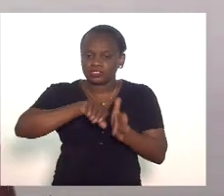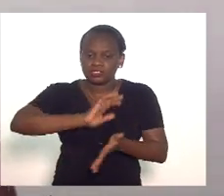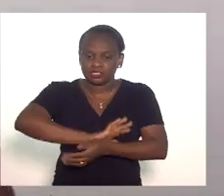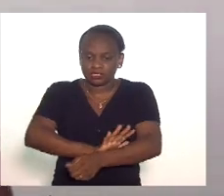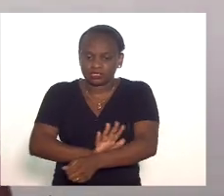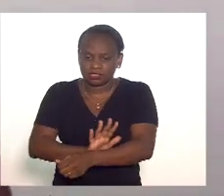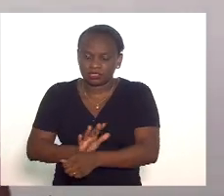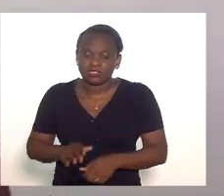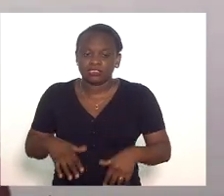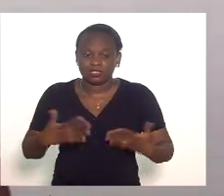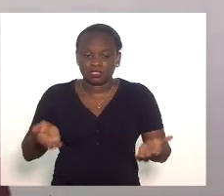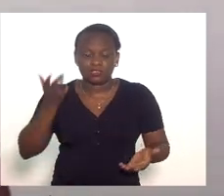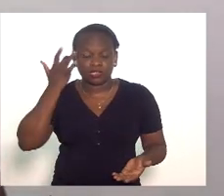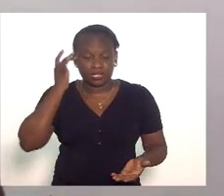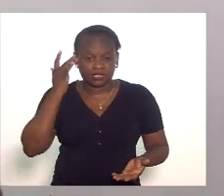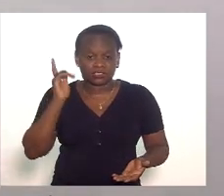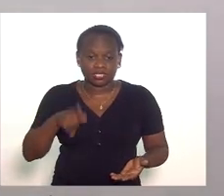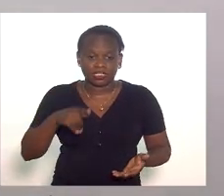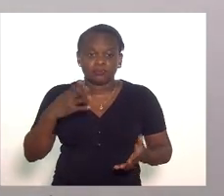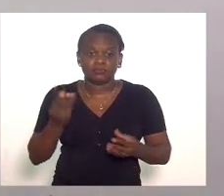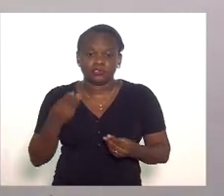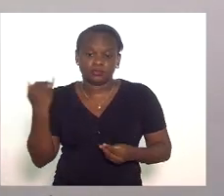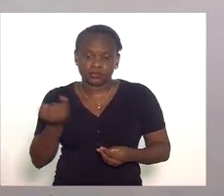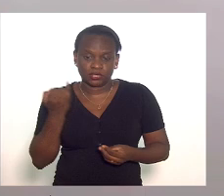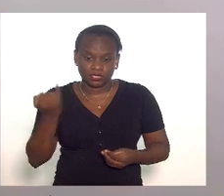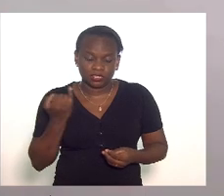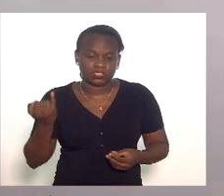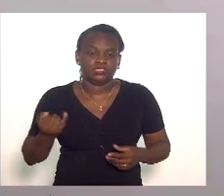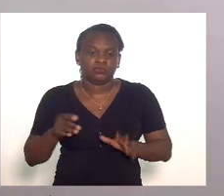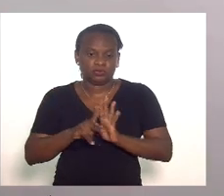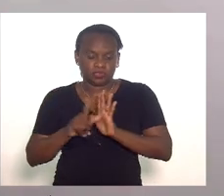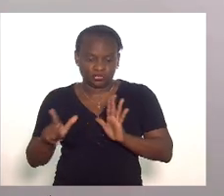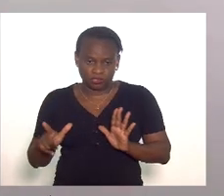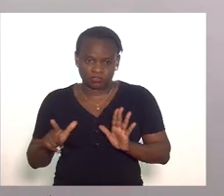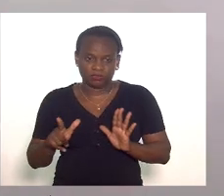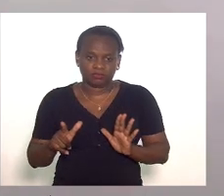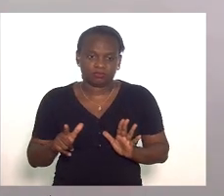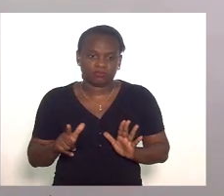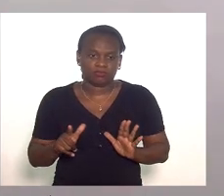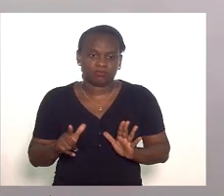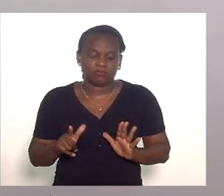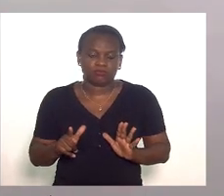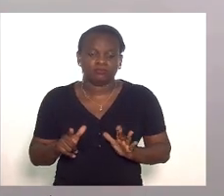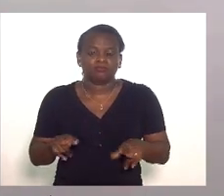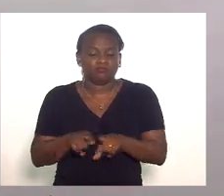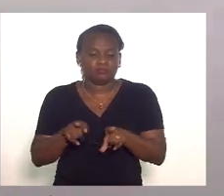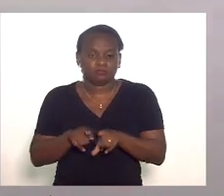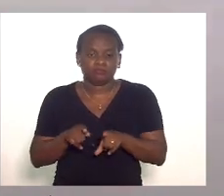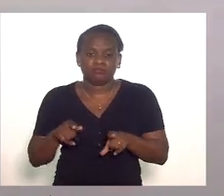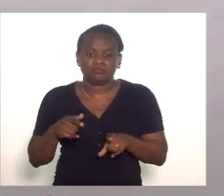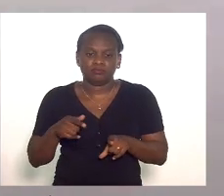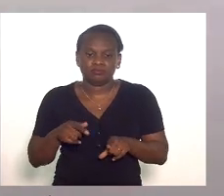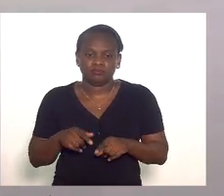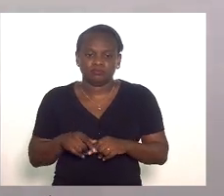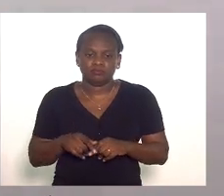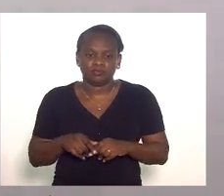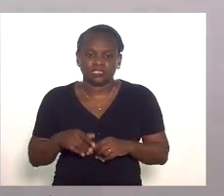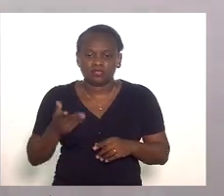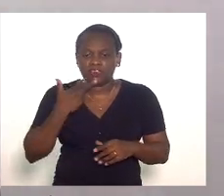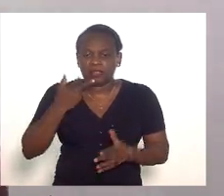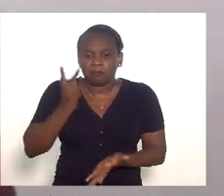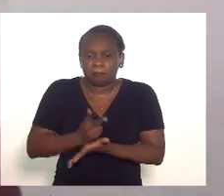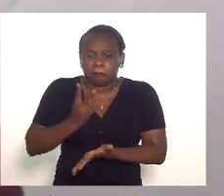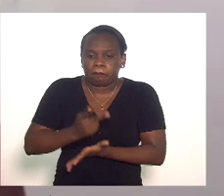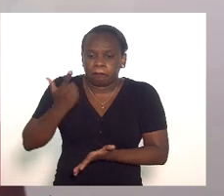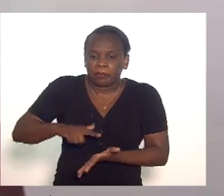e eu acho que esse é um elemento muito importante do projeto e eu não queria me repetir em